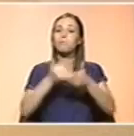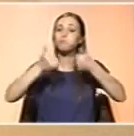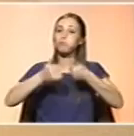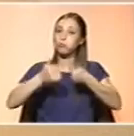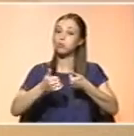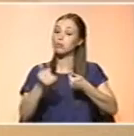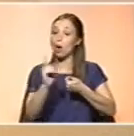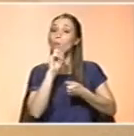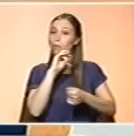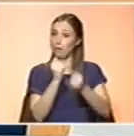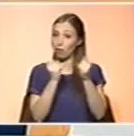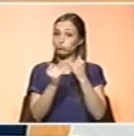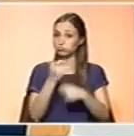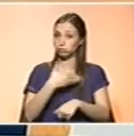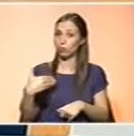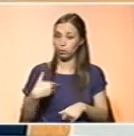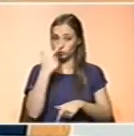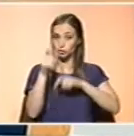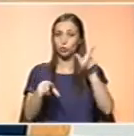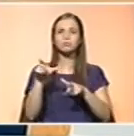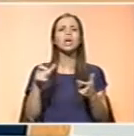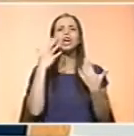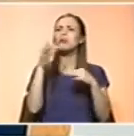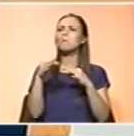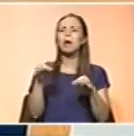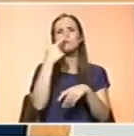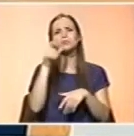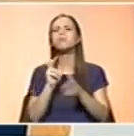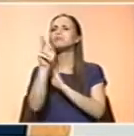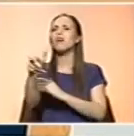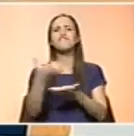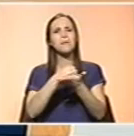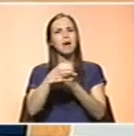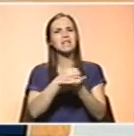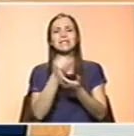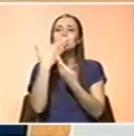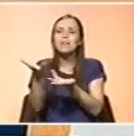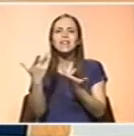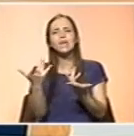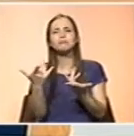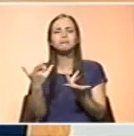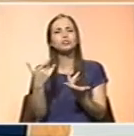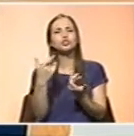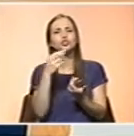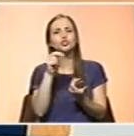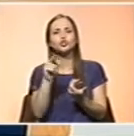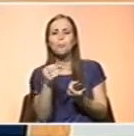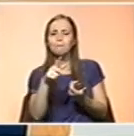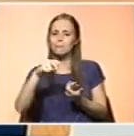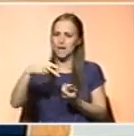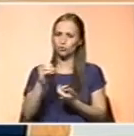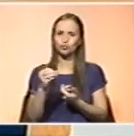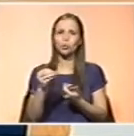todos inurentes. E é comum as pessoas nas farmácias pedirem estes suplementos ou aconselharem-se sem virem de um médico, de um